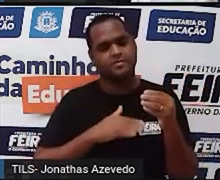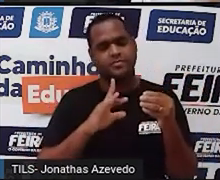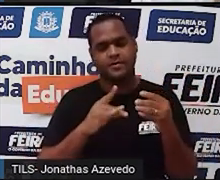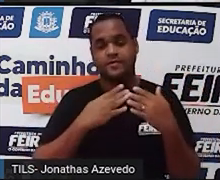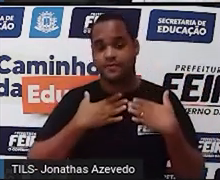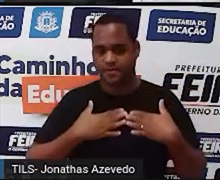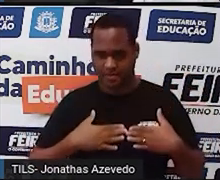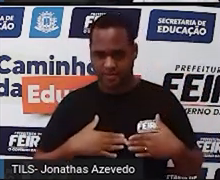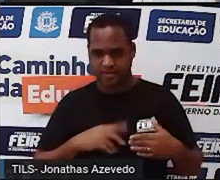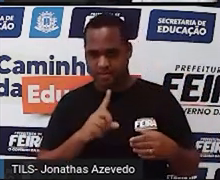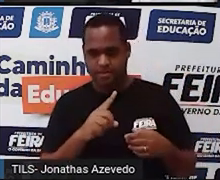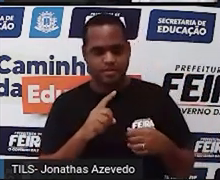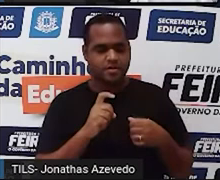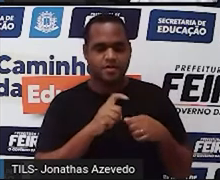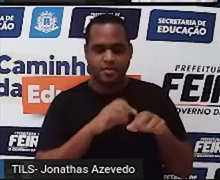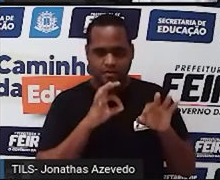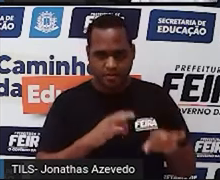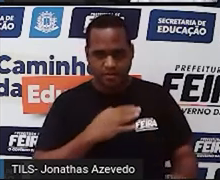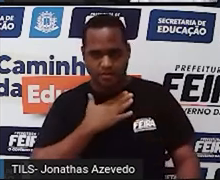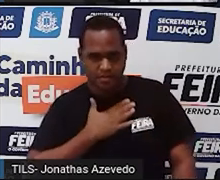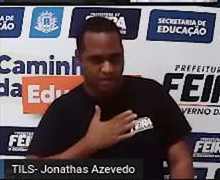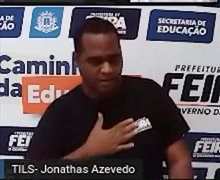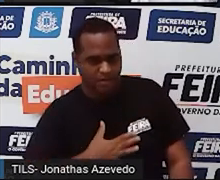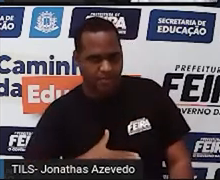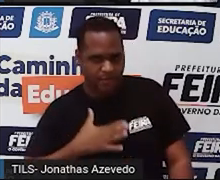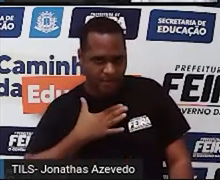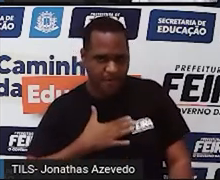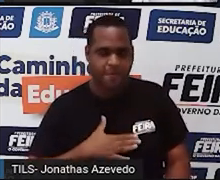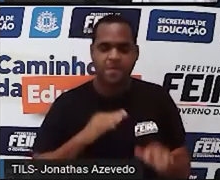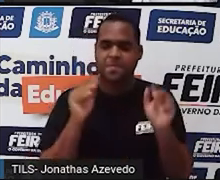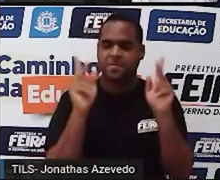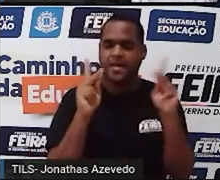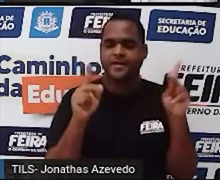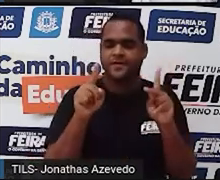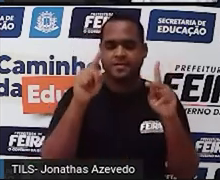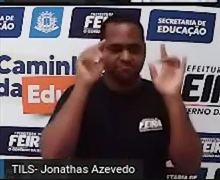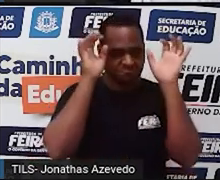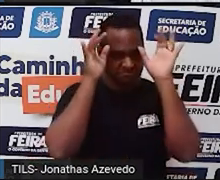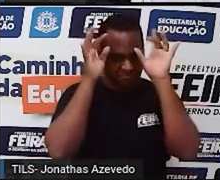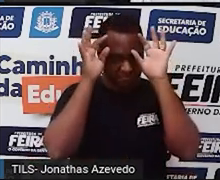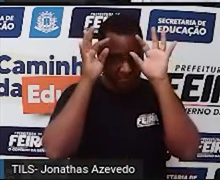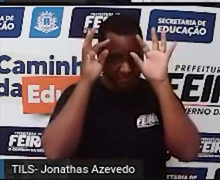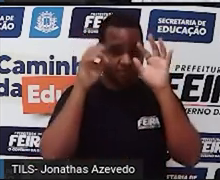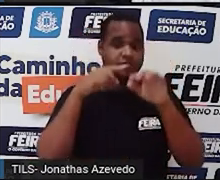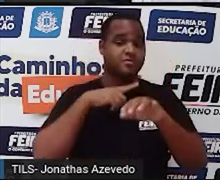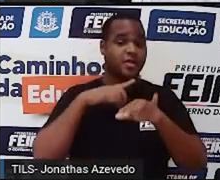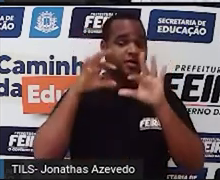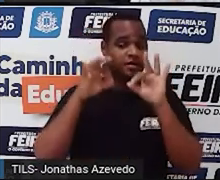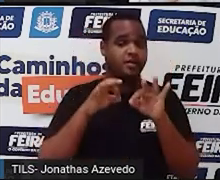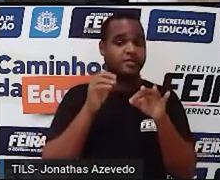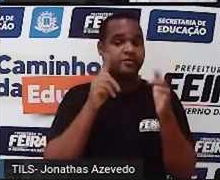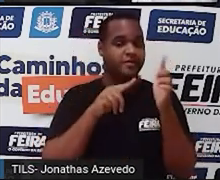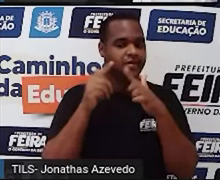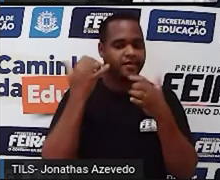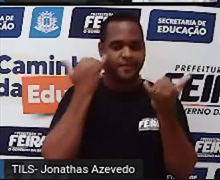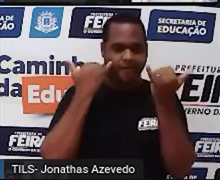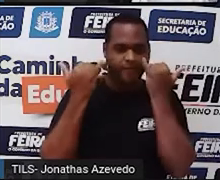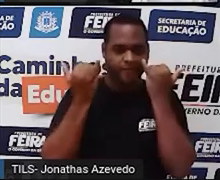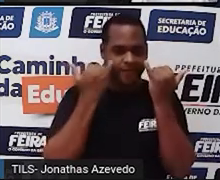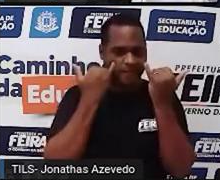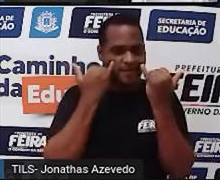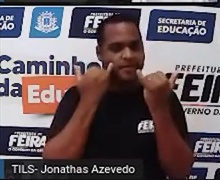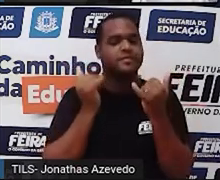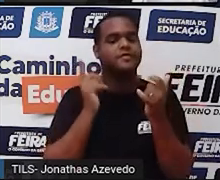você dar um momento de descanso para o seu cérebro, para ele conseguir acomodar as informações que ele